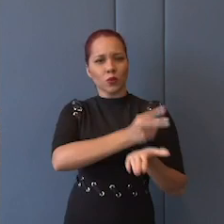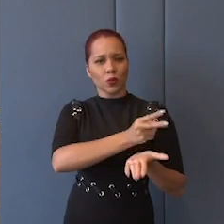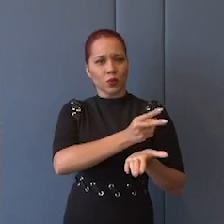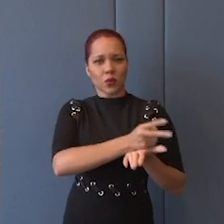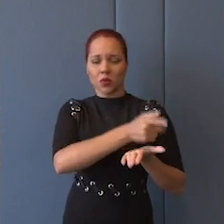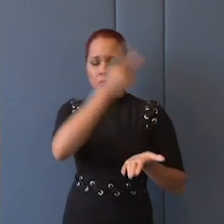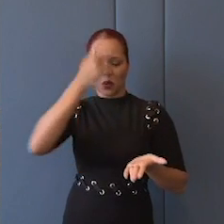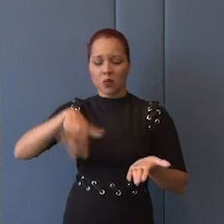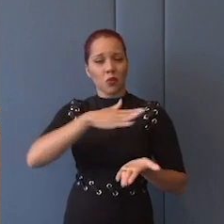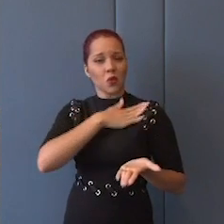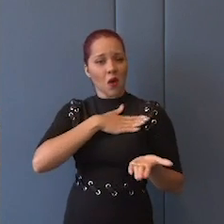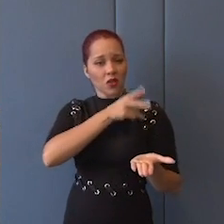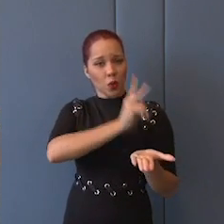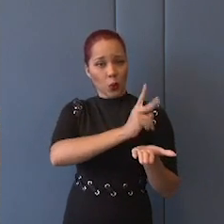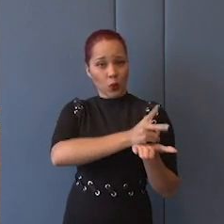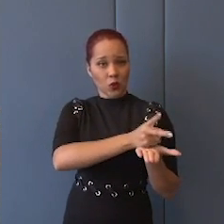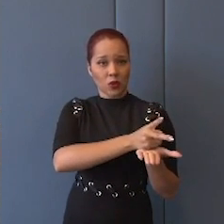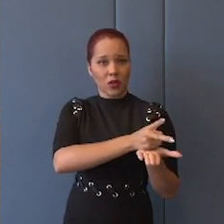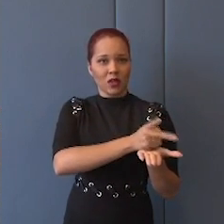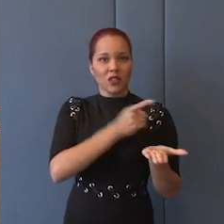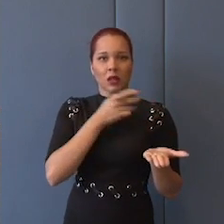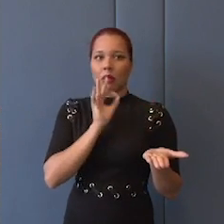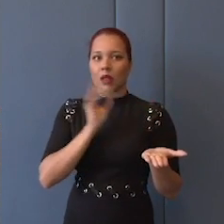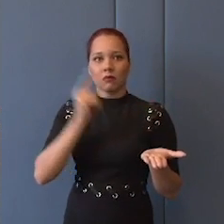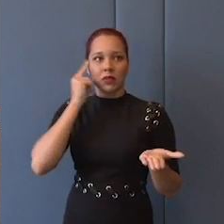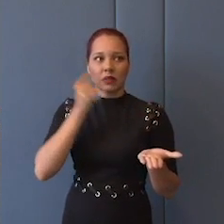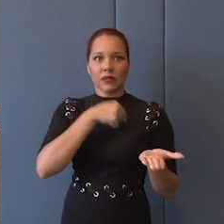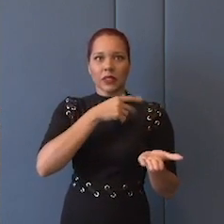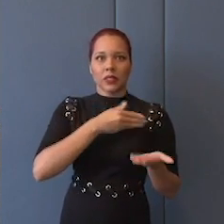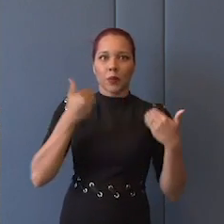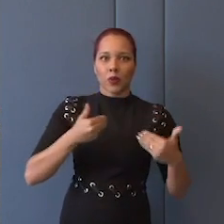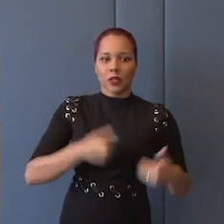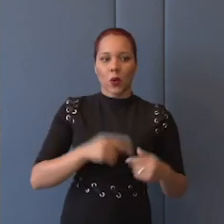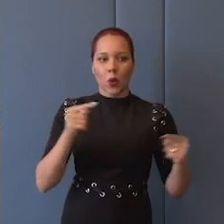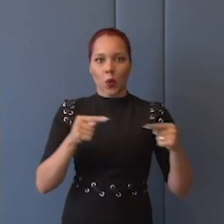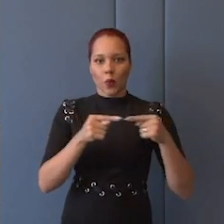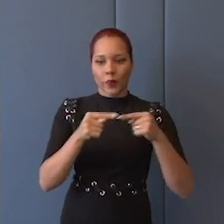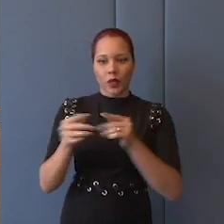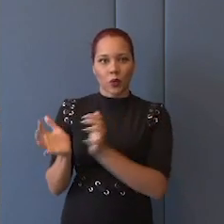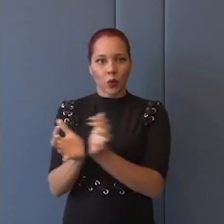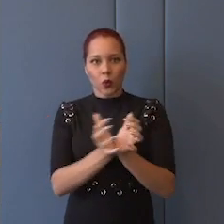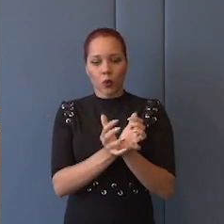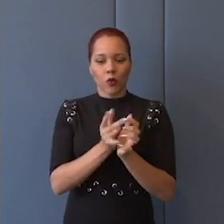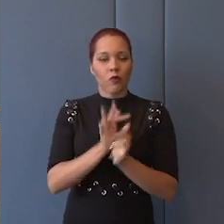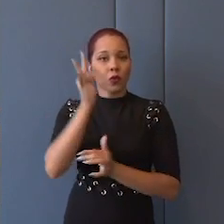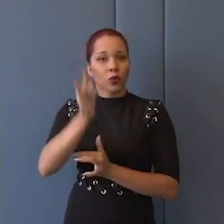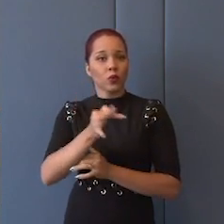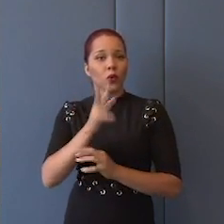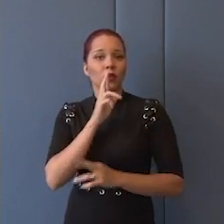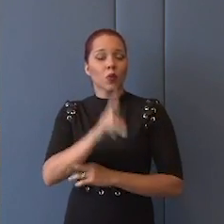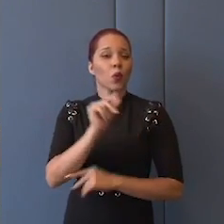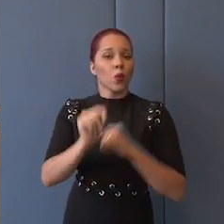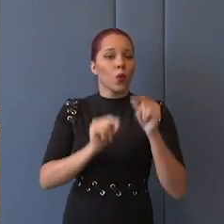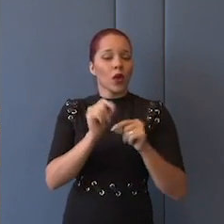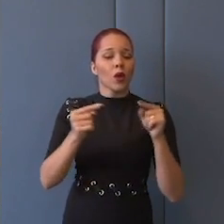gosta e tal, mas ninguém pensava que se essas posições fazem sentido em conjunto e para onde elas levam e se elas correspondem